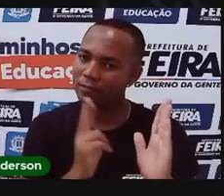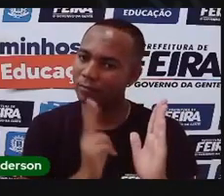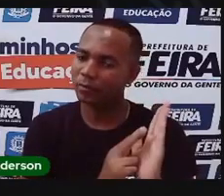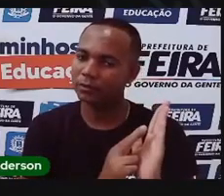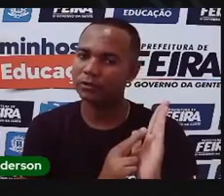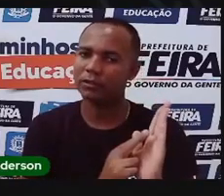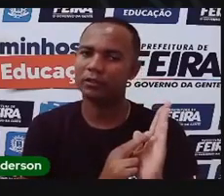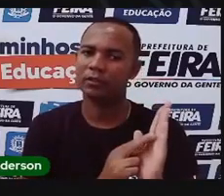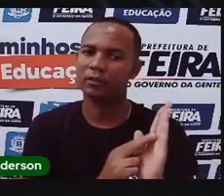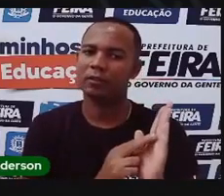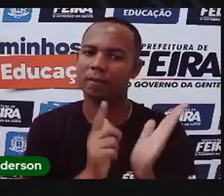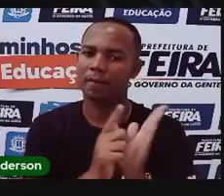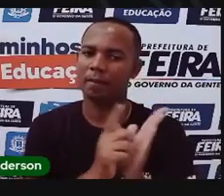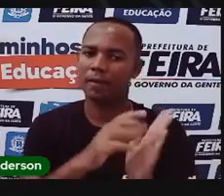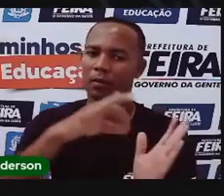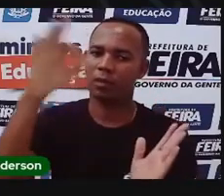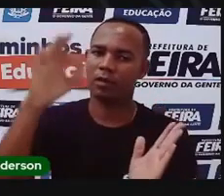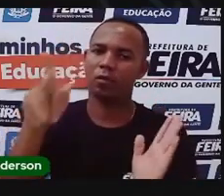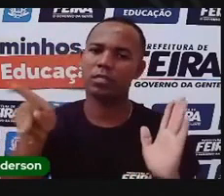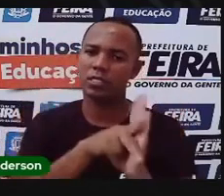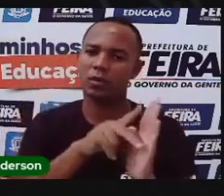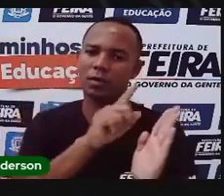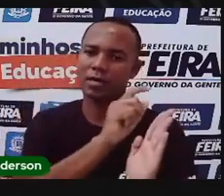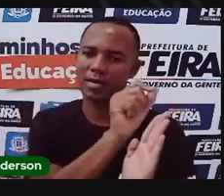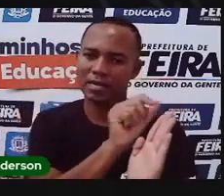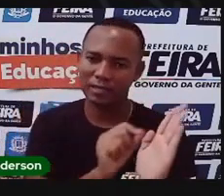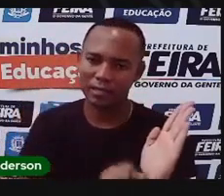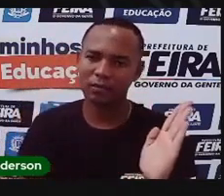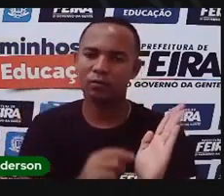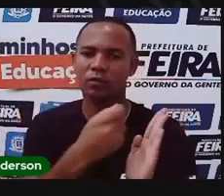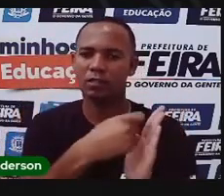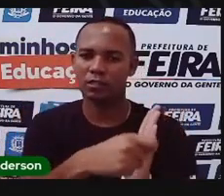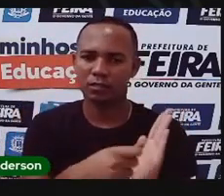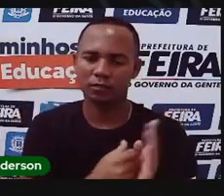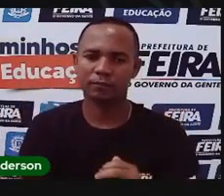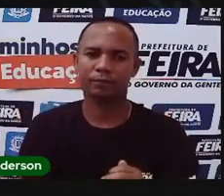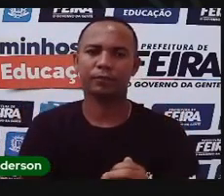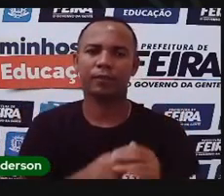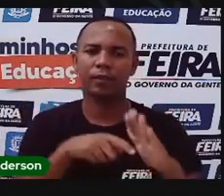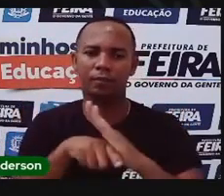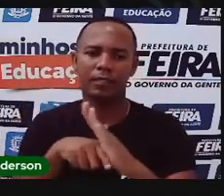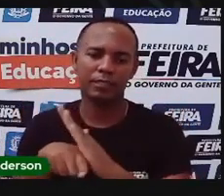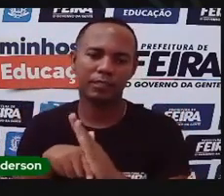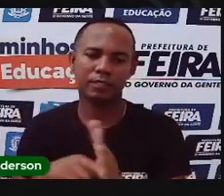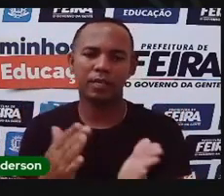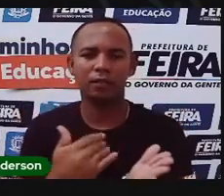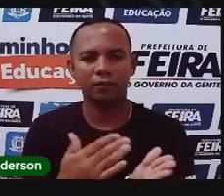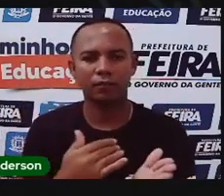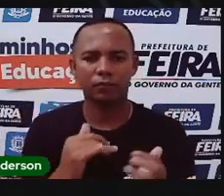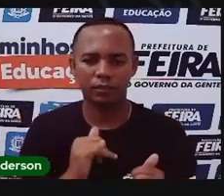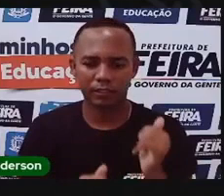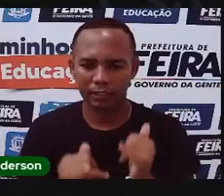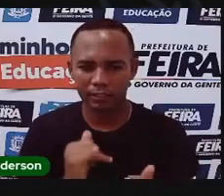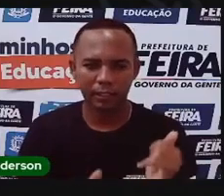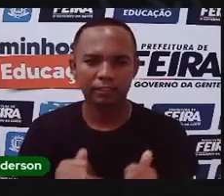responder nessa folha. É para responder no seu caderno. Bom, letra A. Pesquise em livros e na internet quem